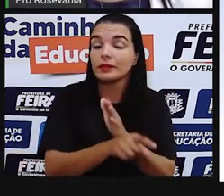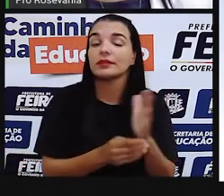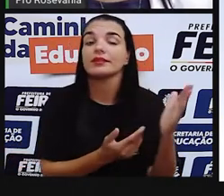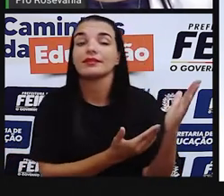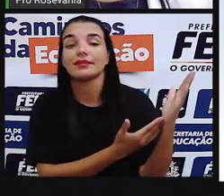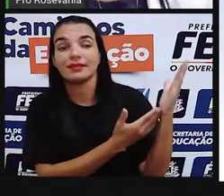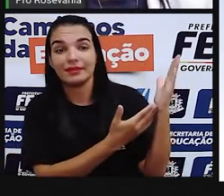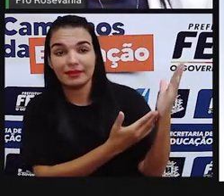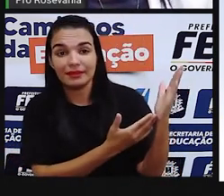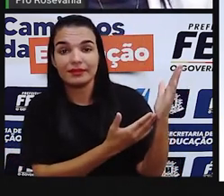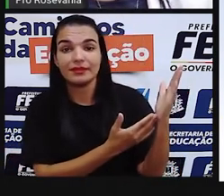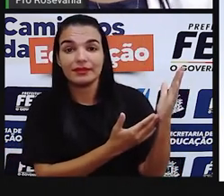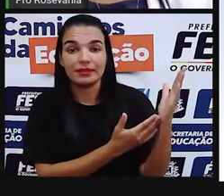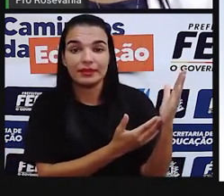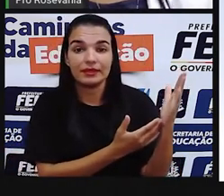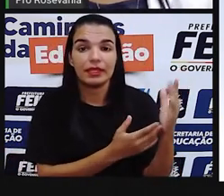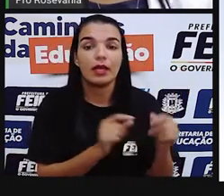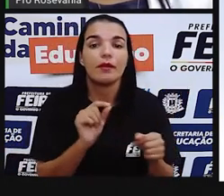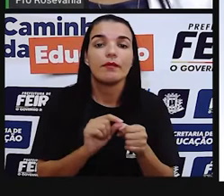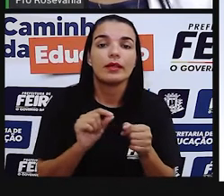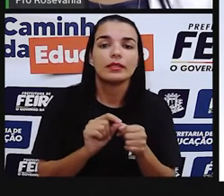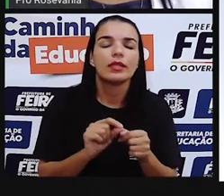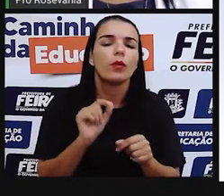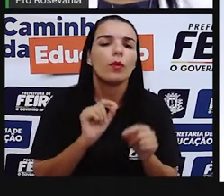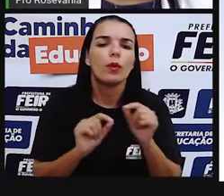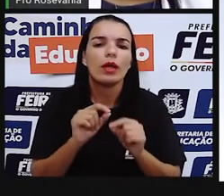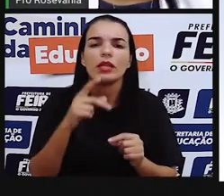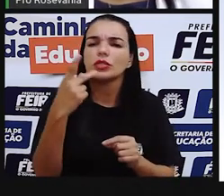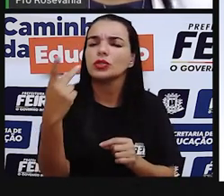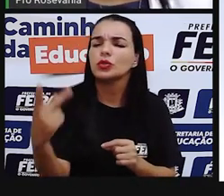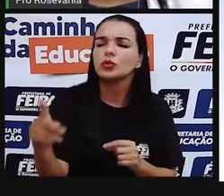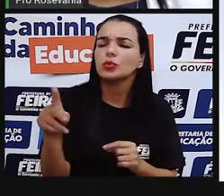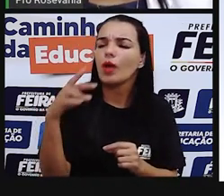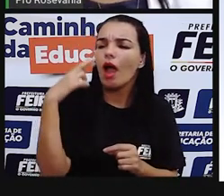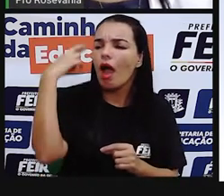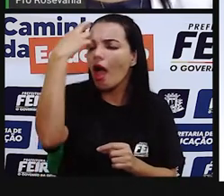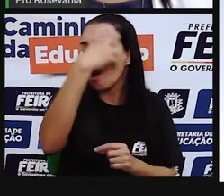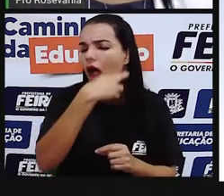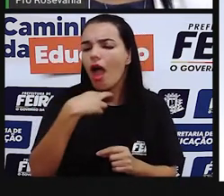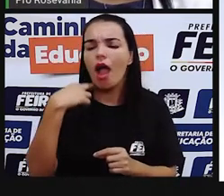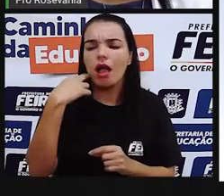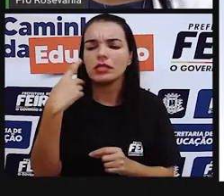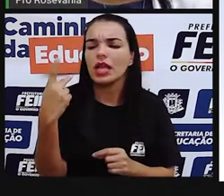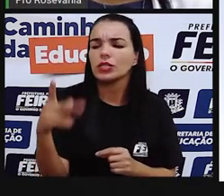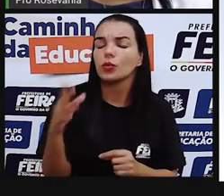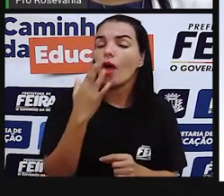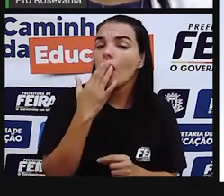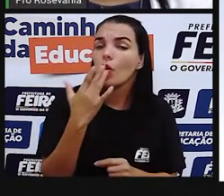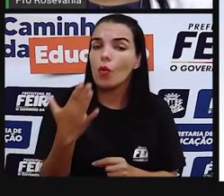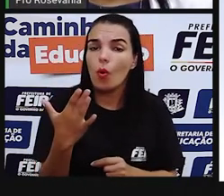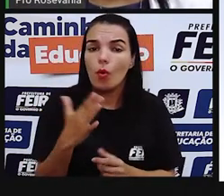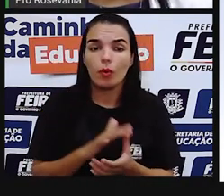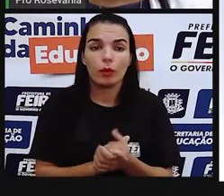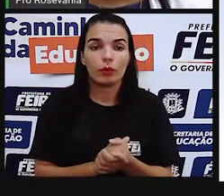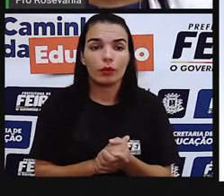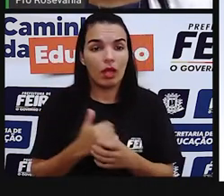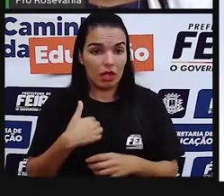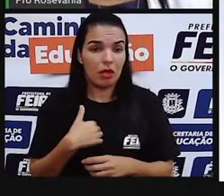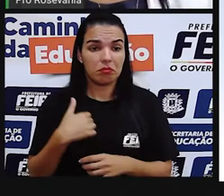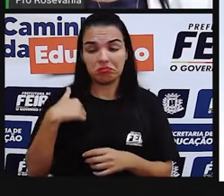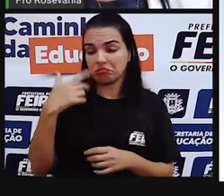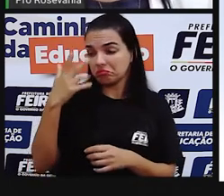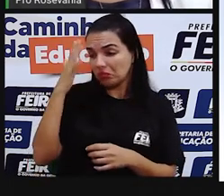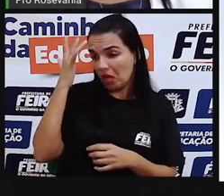né? Ele vai perguntando com a raça e do ator. E aí você vai dizendo de acordo com o que você